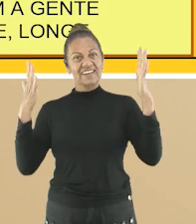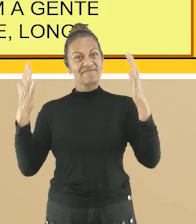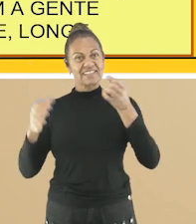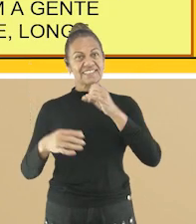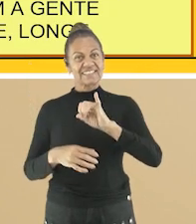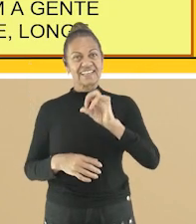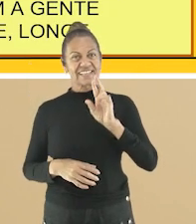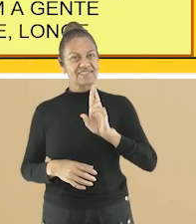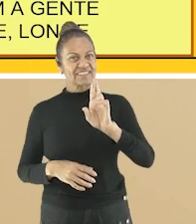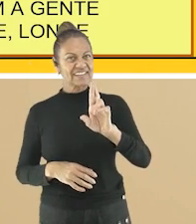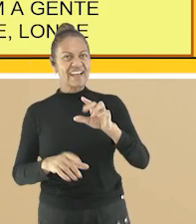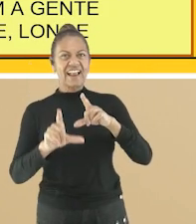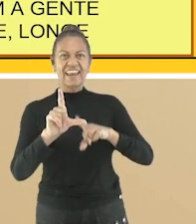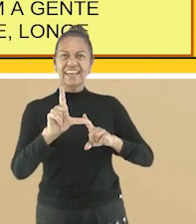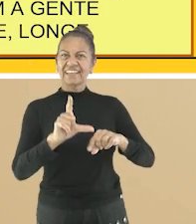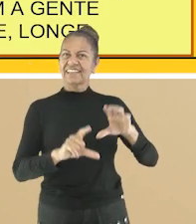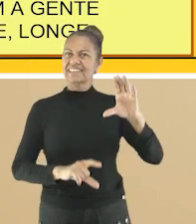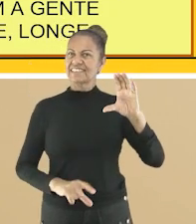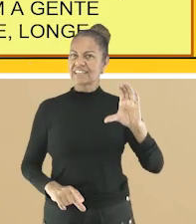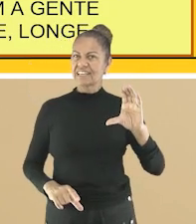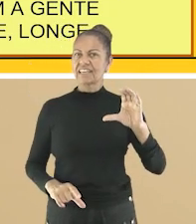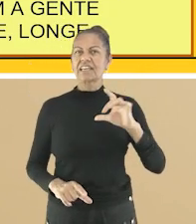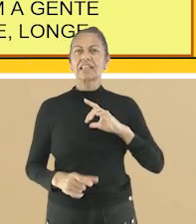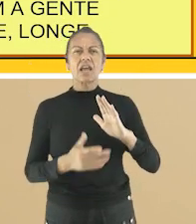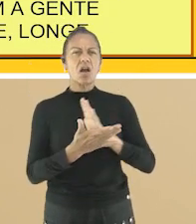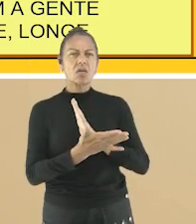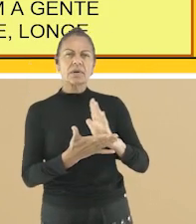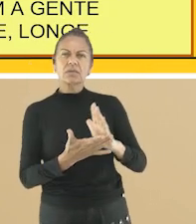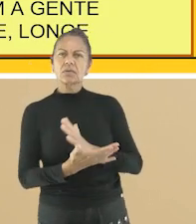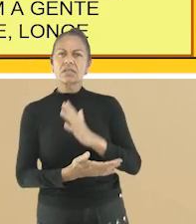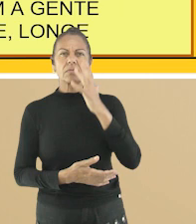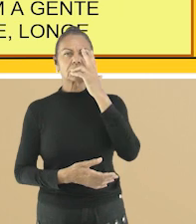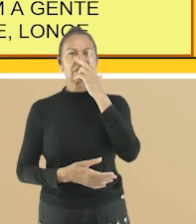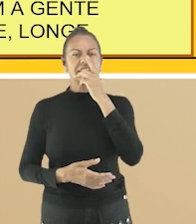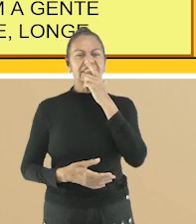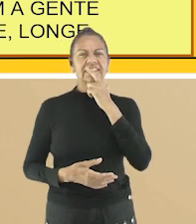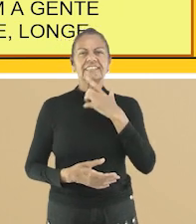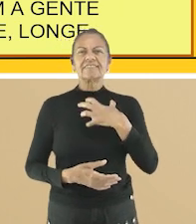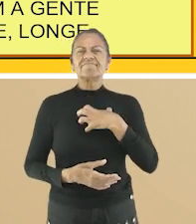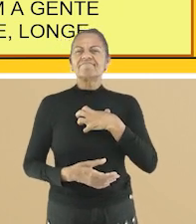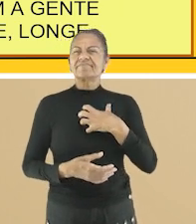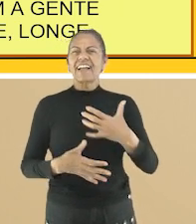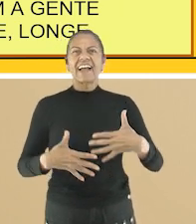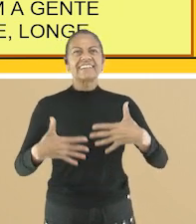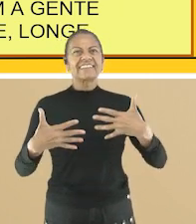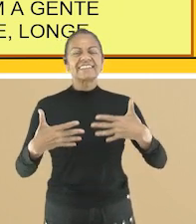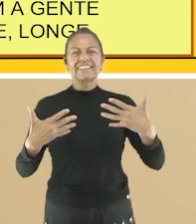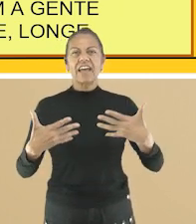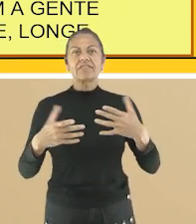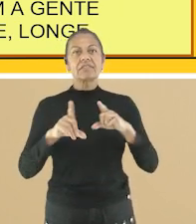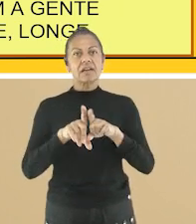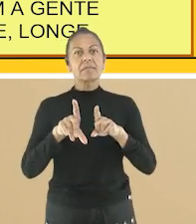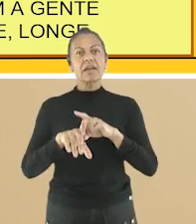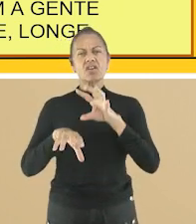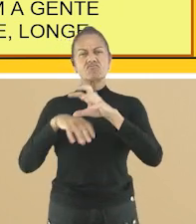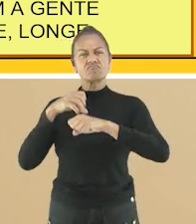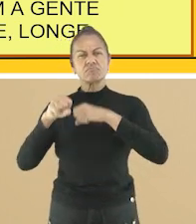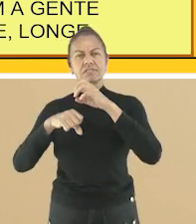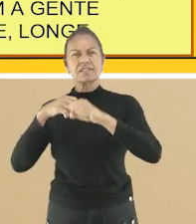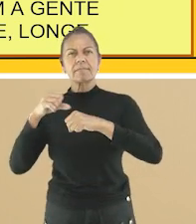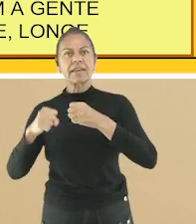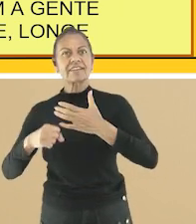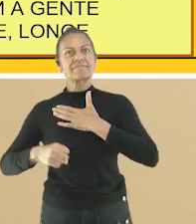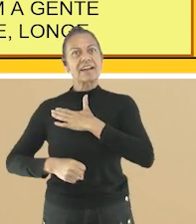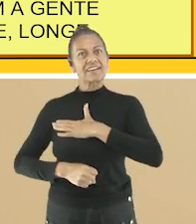Parabéns para quem disse que a letra C Tem algumas coisas bonitas e agradáveis Podem nos proporcionar conhecimento,